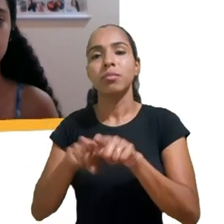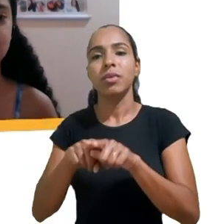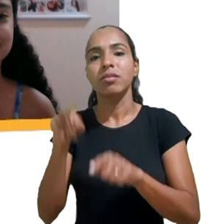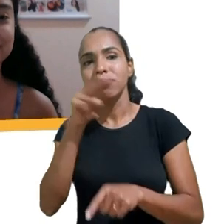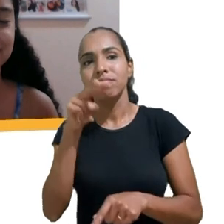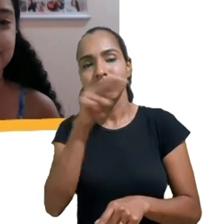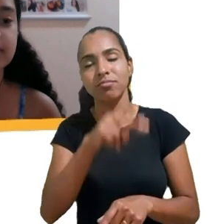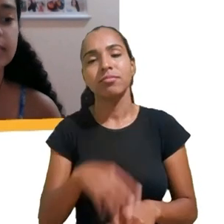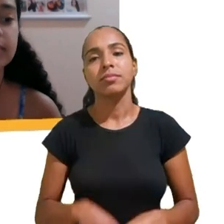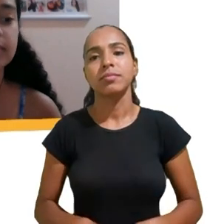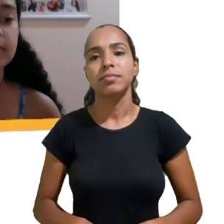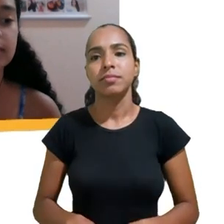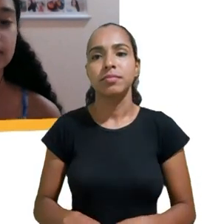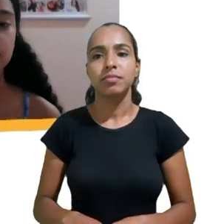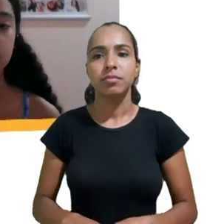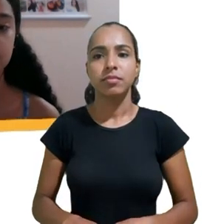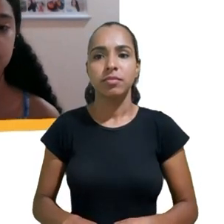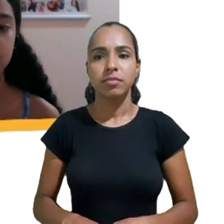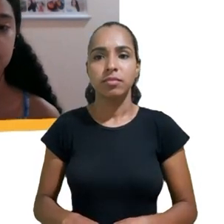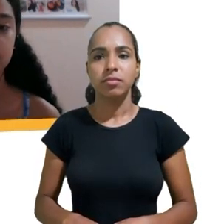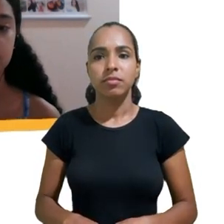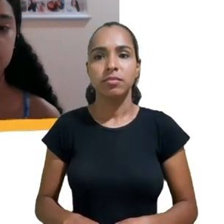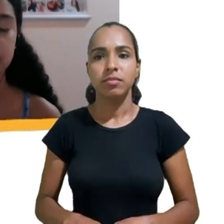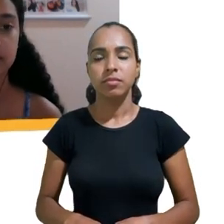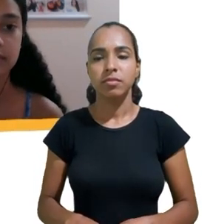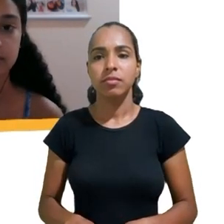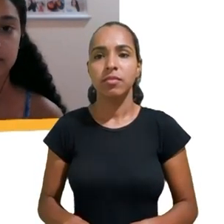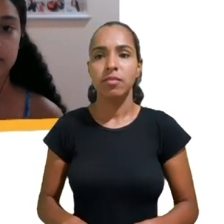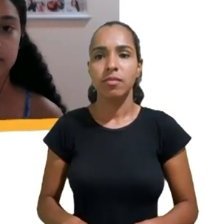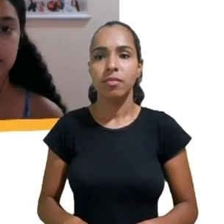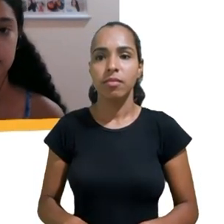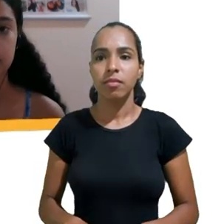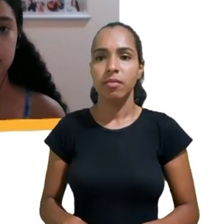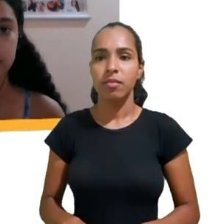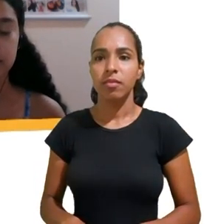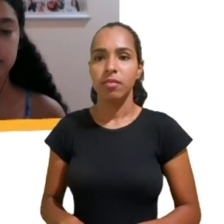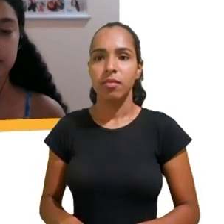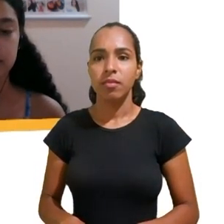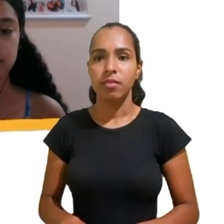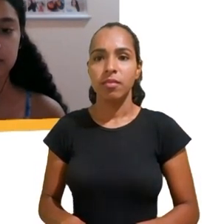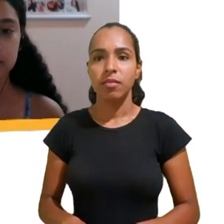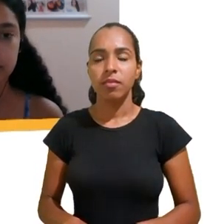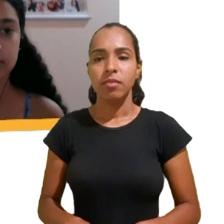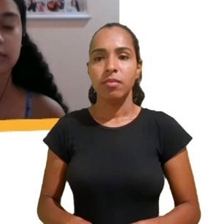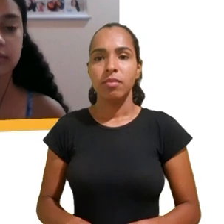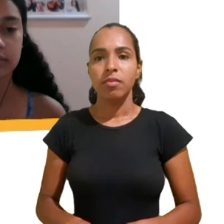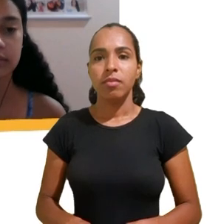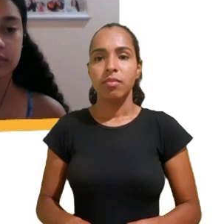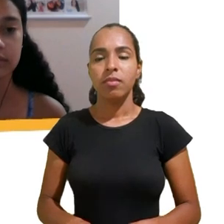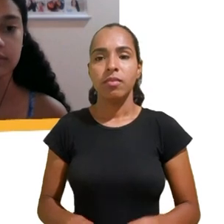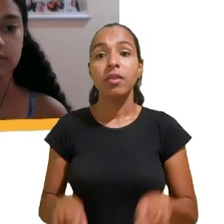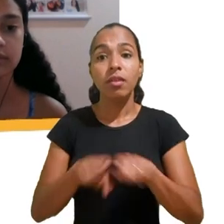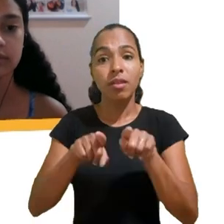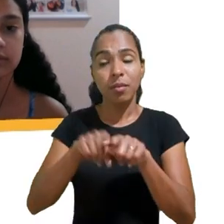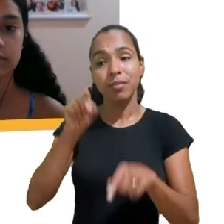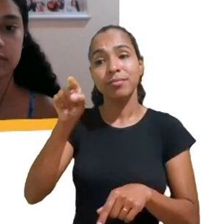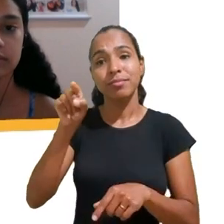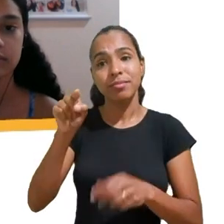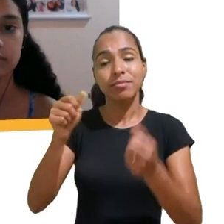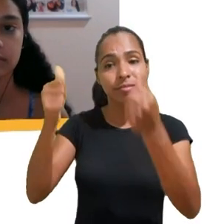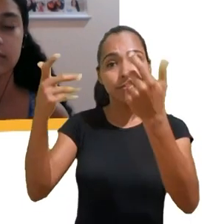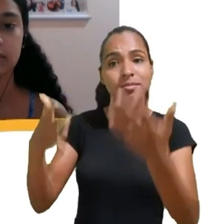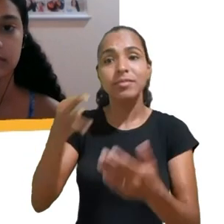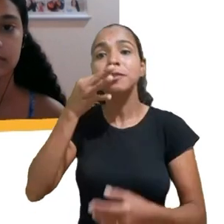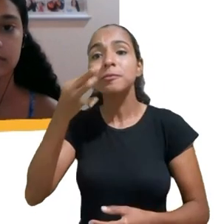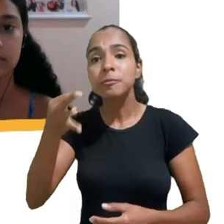trás disso tudo a gente ainda tem a lógica dos algoritmos, que acabam sugerindo conteúdos e trabalham para manter as crianças